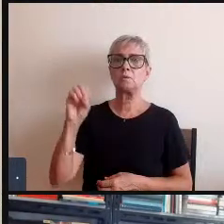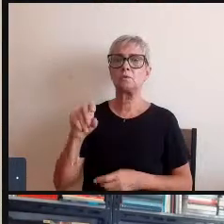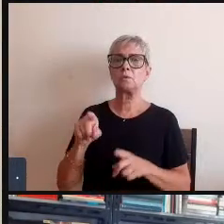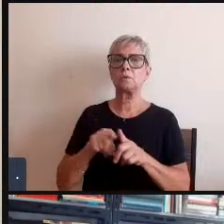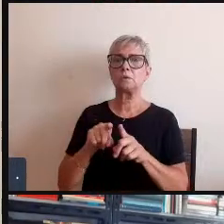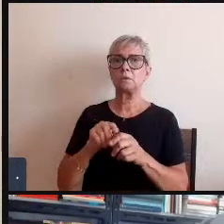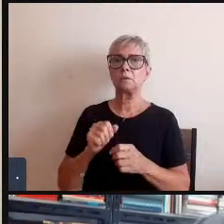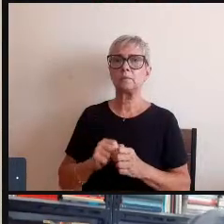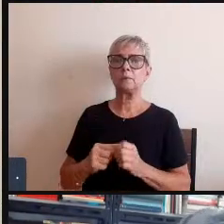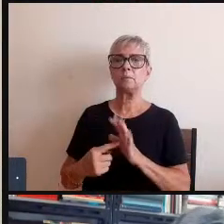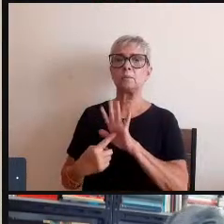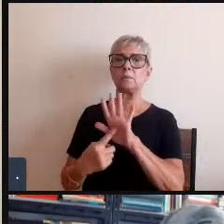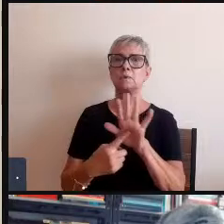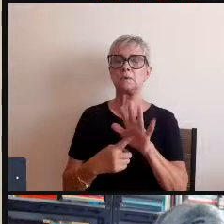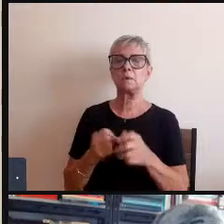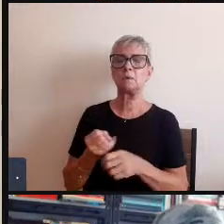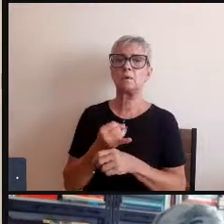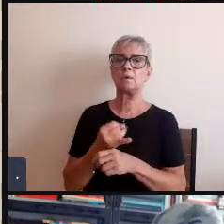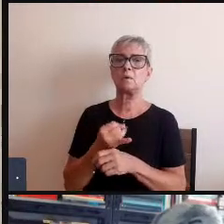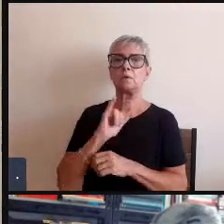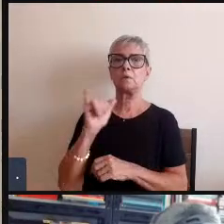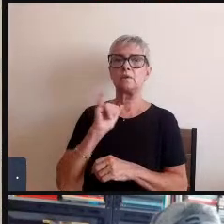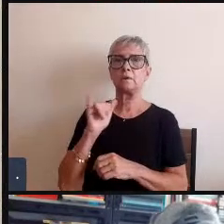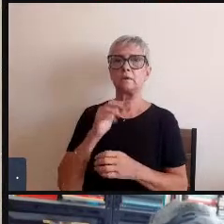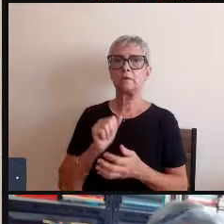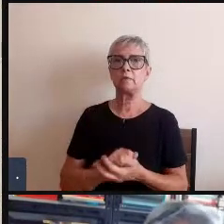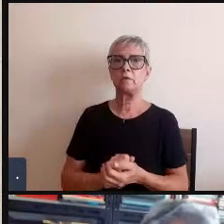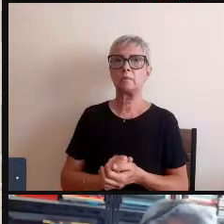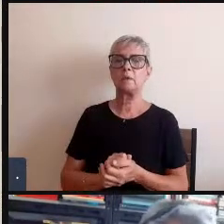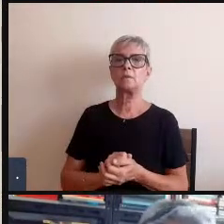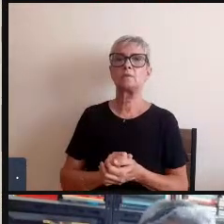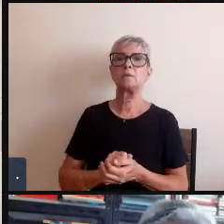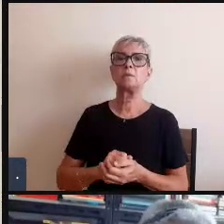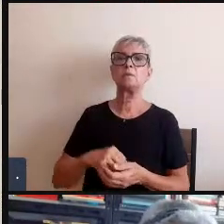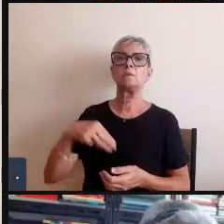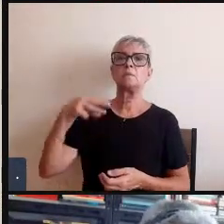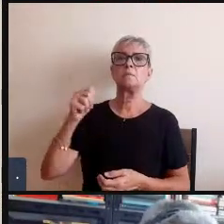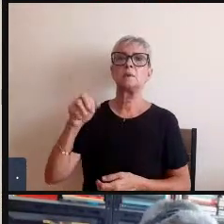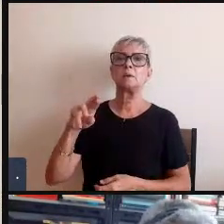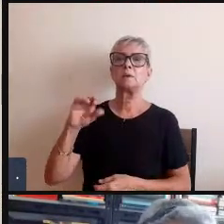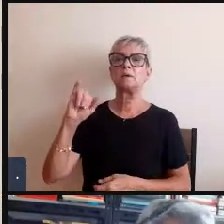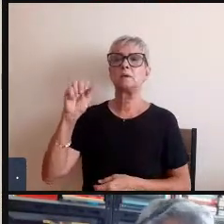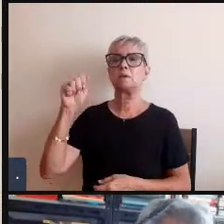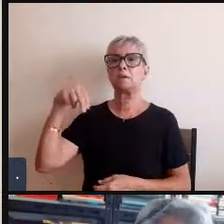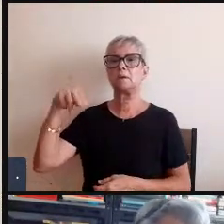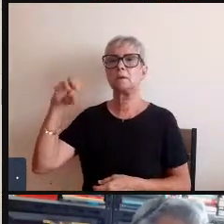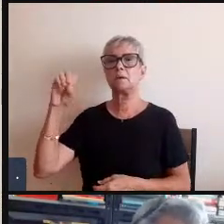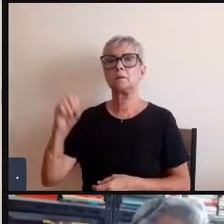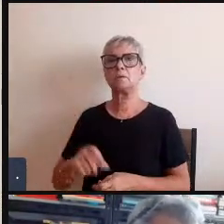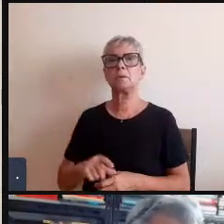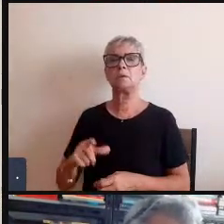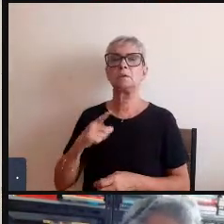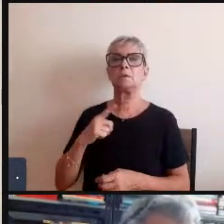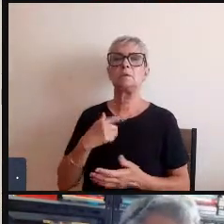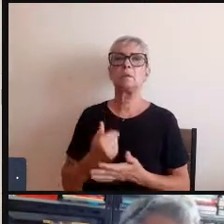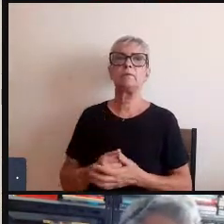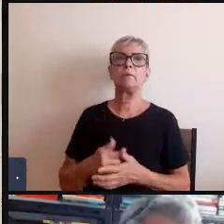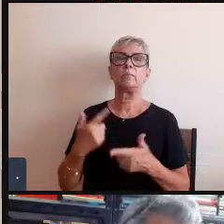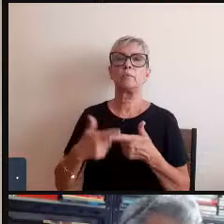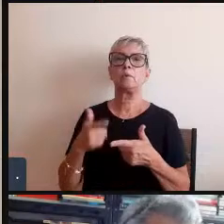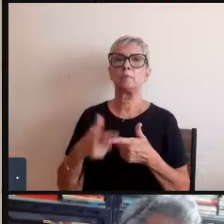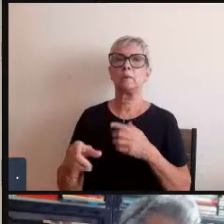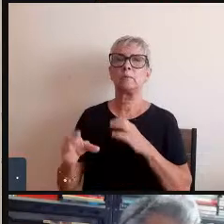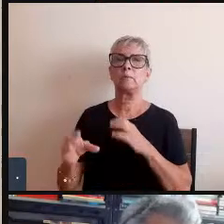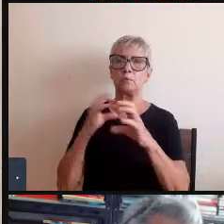algumas informações sobre o Mariano tenho contato aqui com ele infelizmente houve um ruído de comunicação em relação aos horários